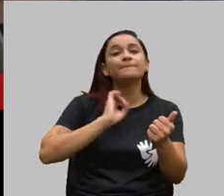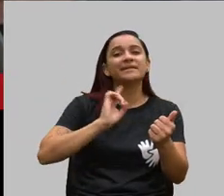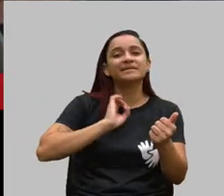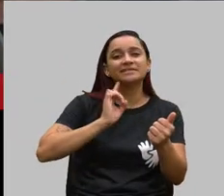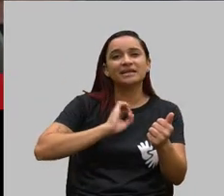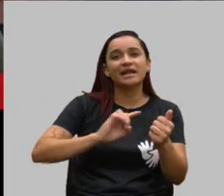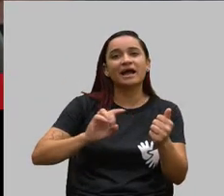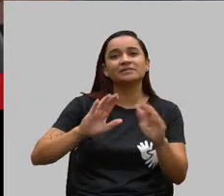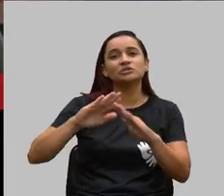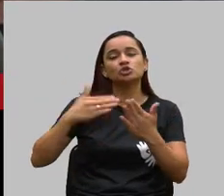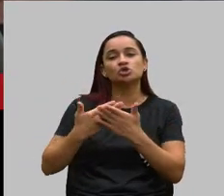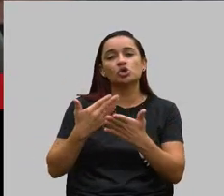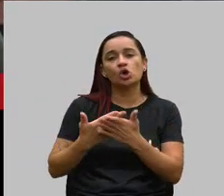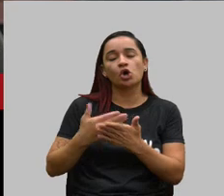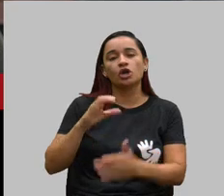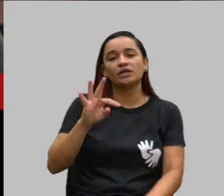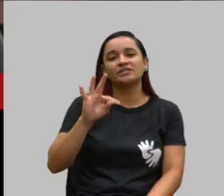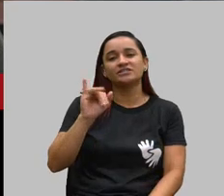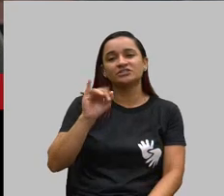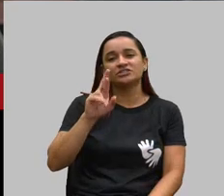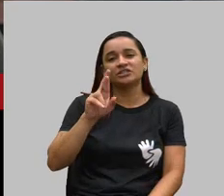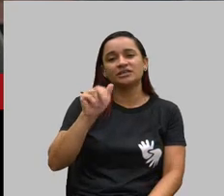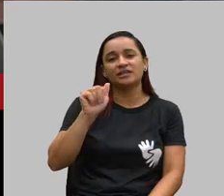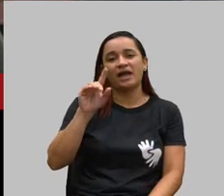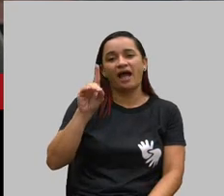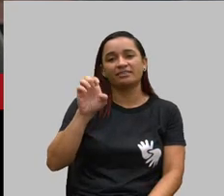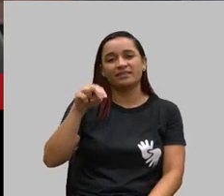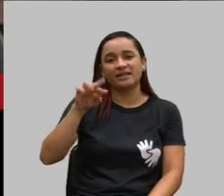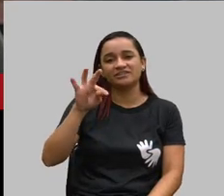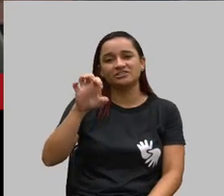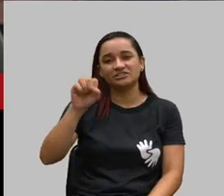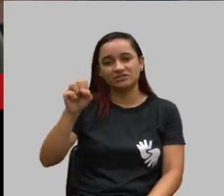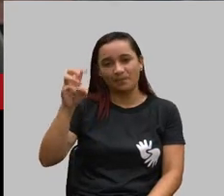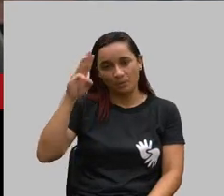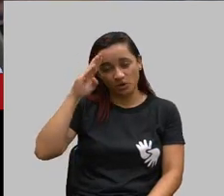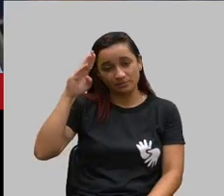Colégio Tiradentes da Polícia Militar, e sou